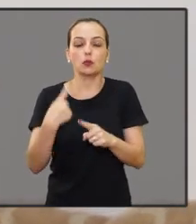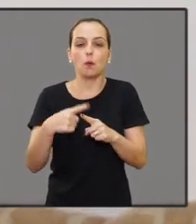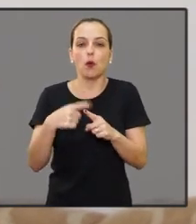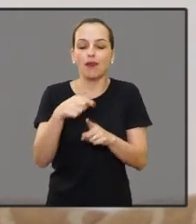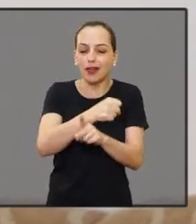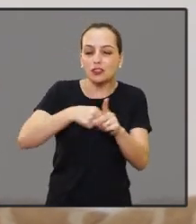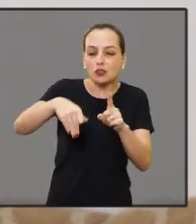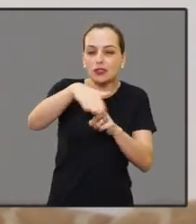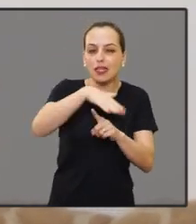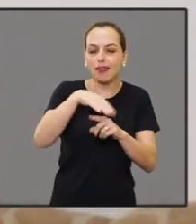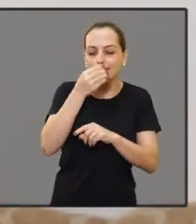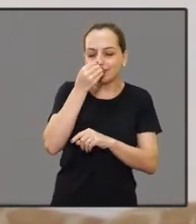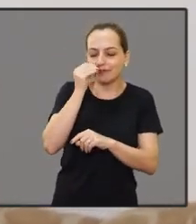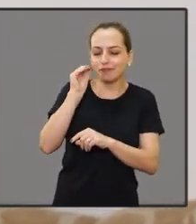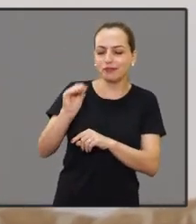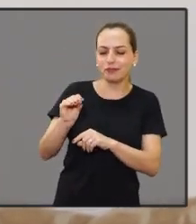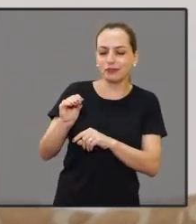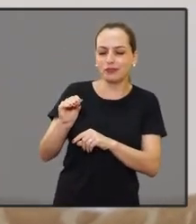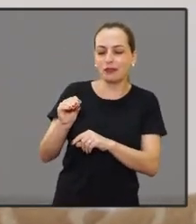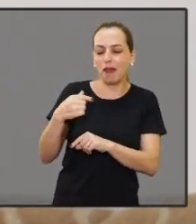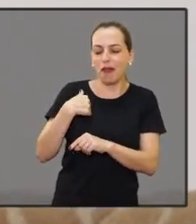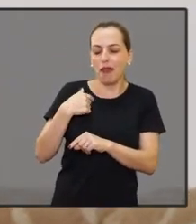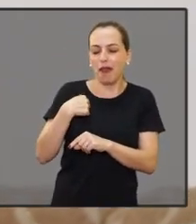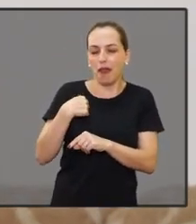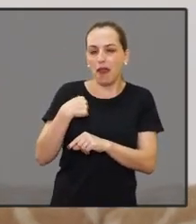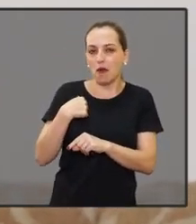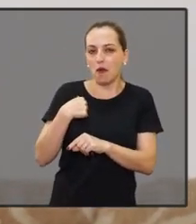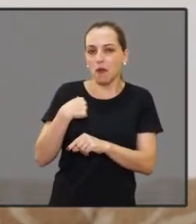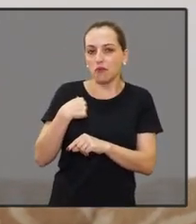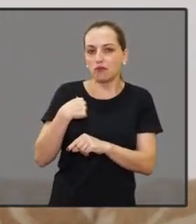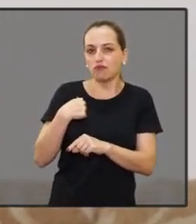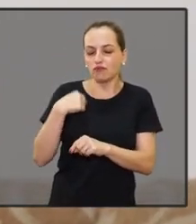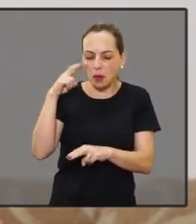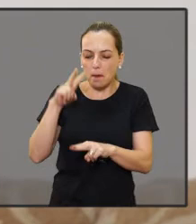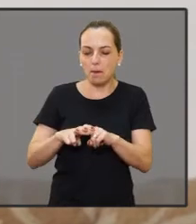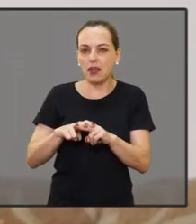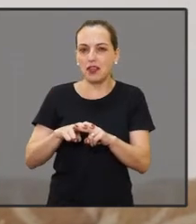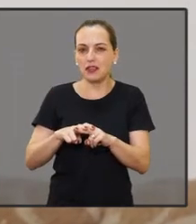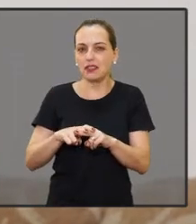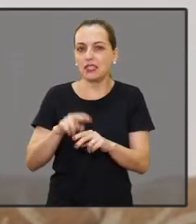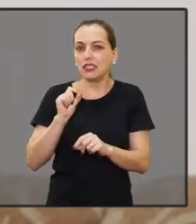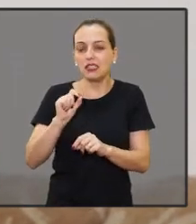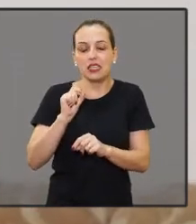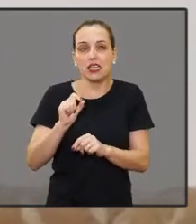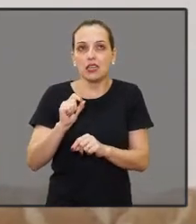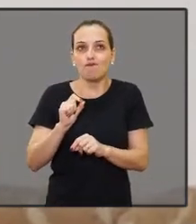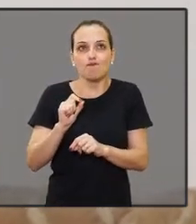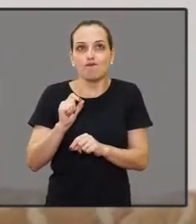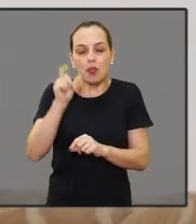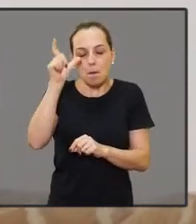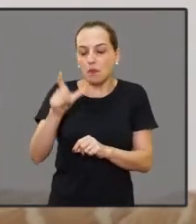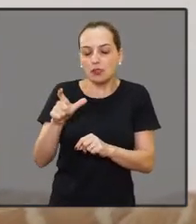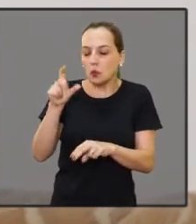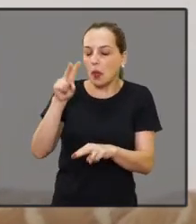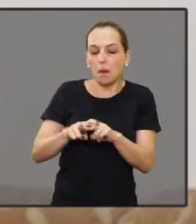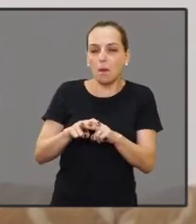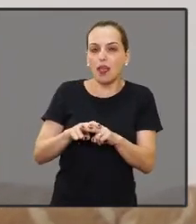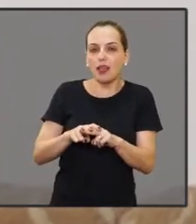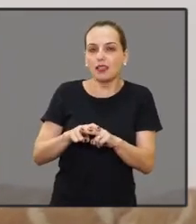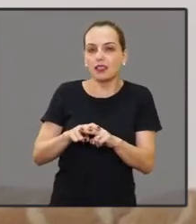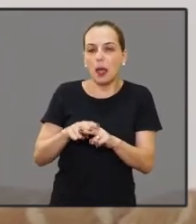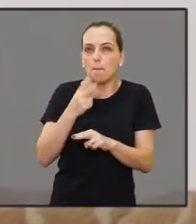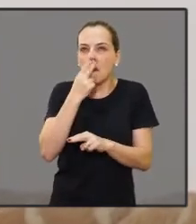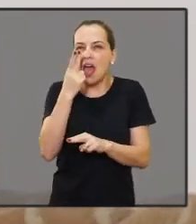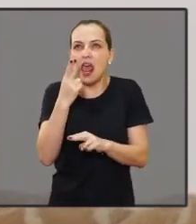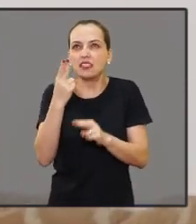é um pouco ignorante pelo fato de eu ter sido presa. É um pouco ignorante e o fato de você ter